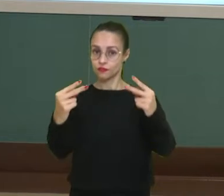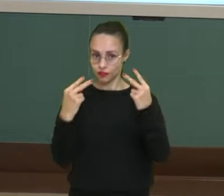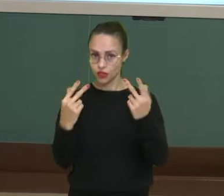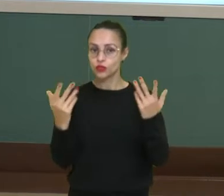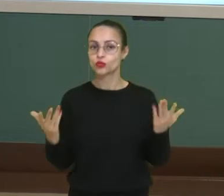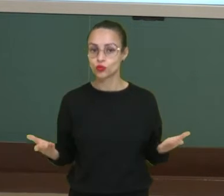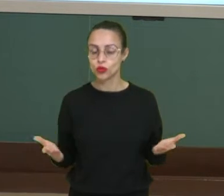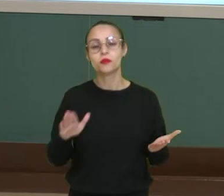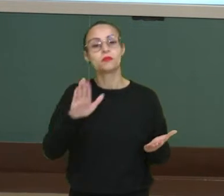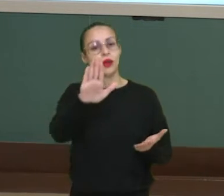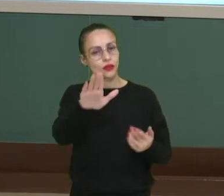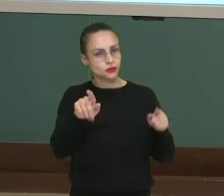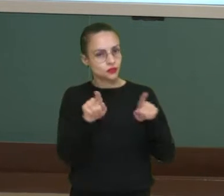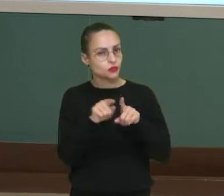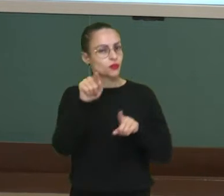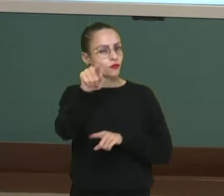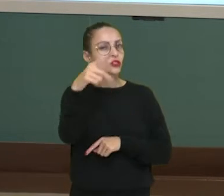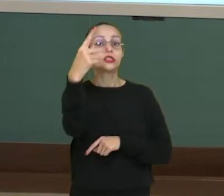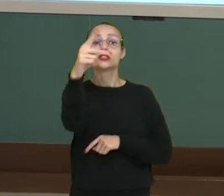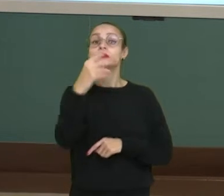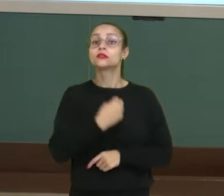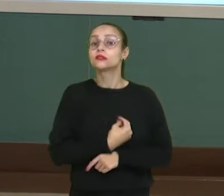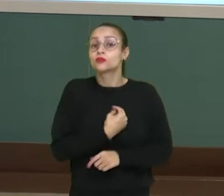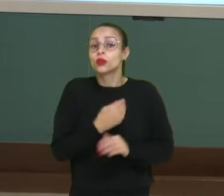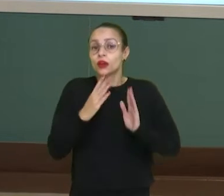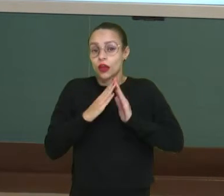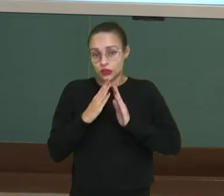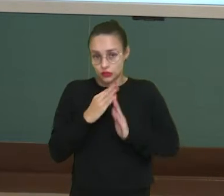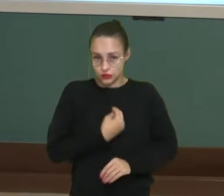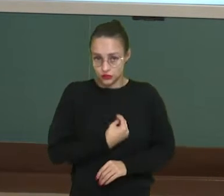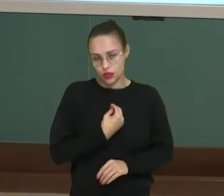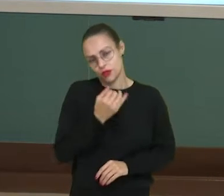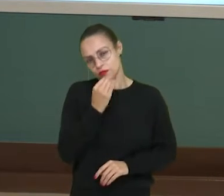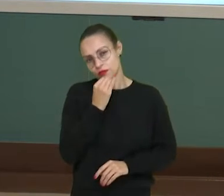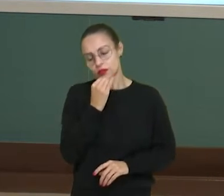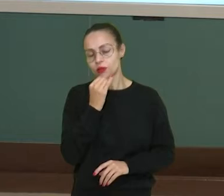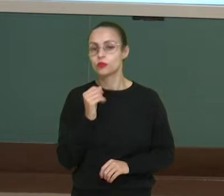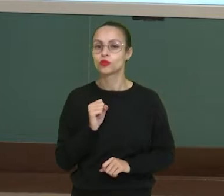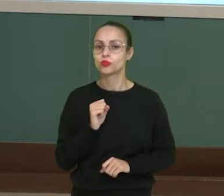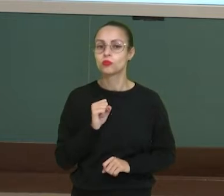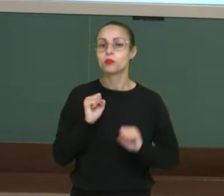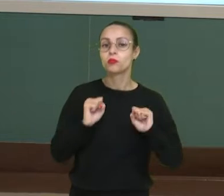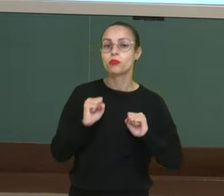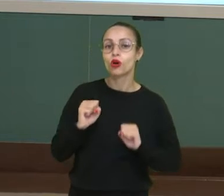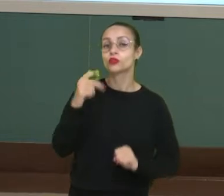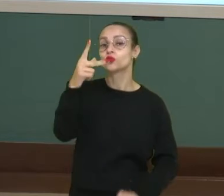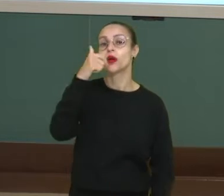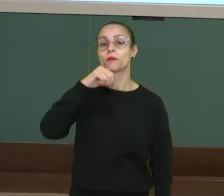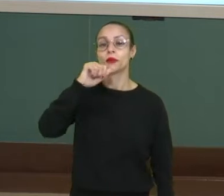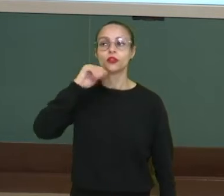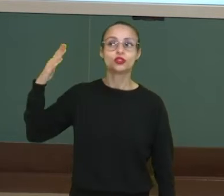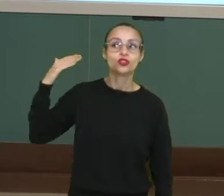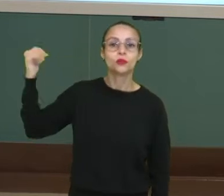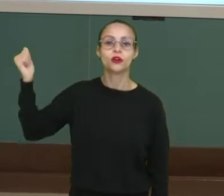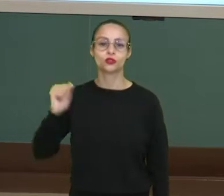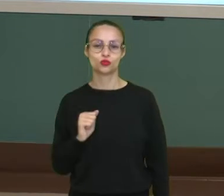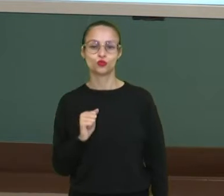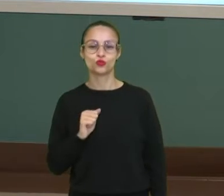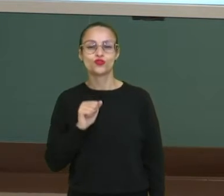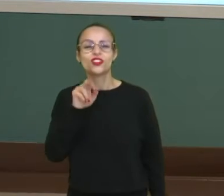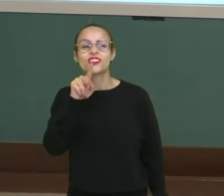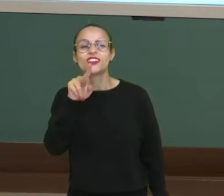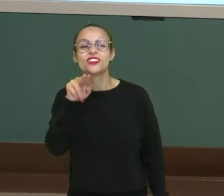Só que ao mesmo tempo você está na sua casa, por exemplo. Pode ter a sua mãe te chamando, o irmãozinho